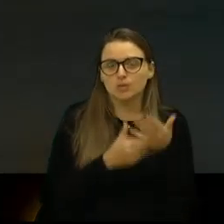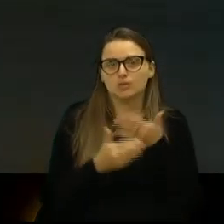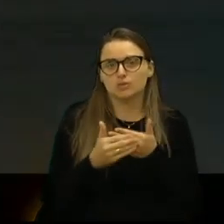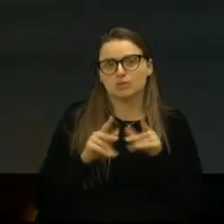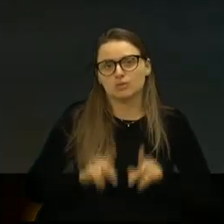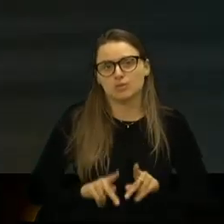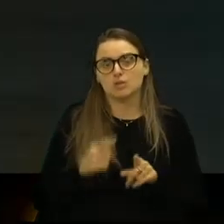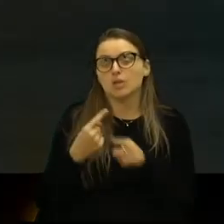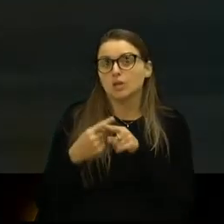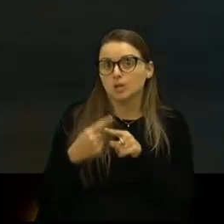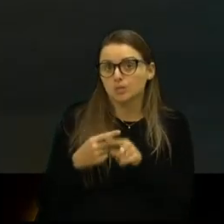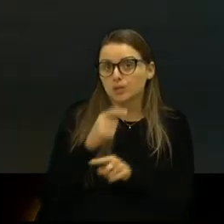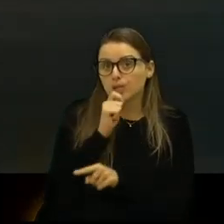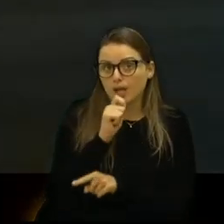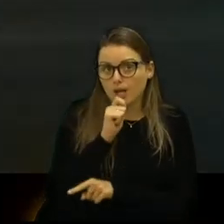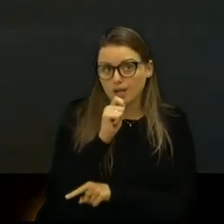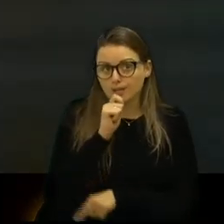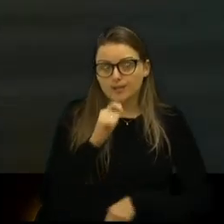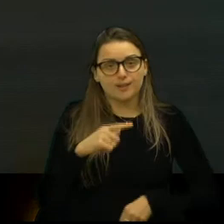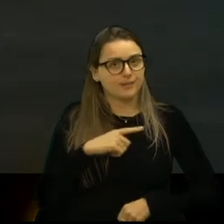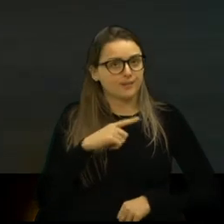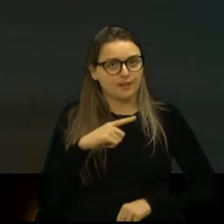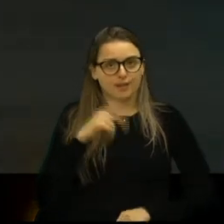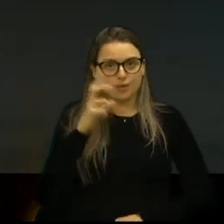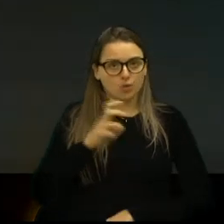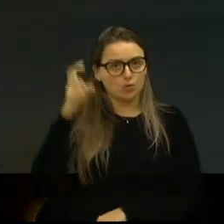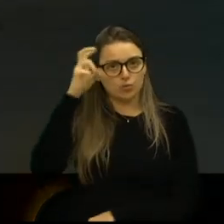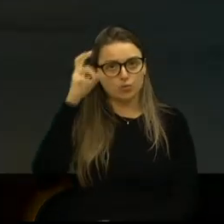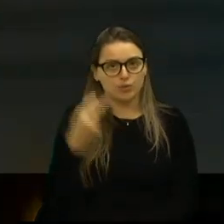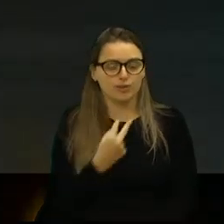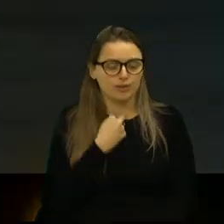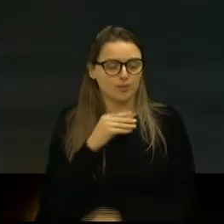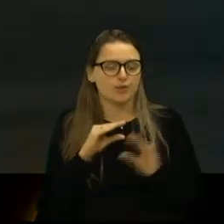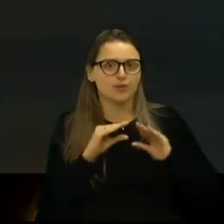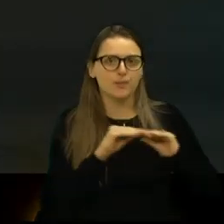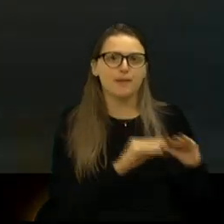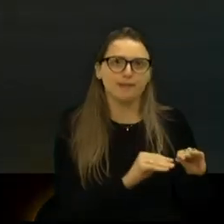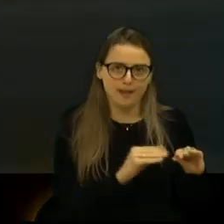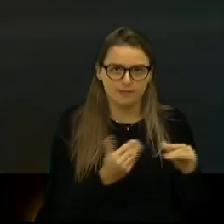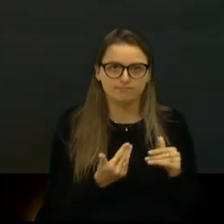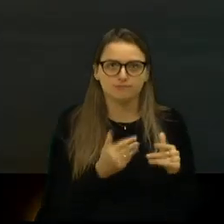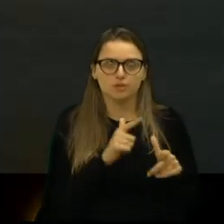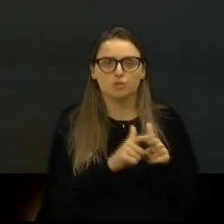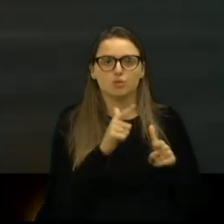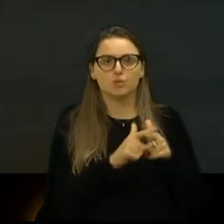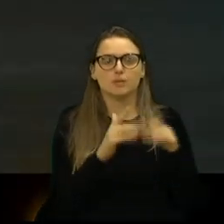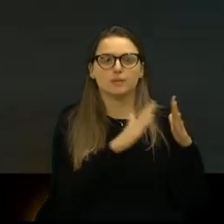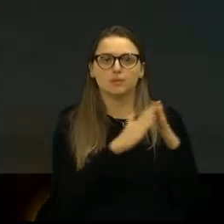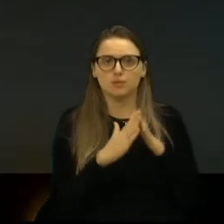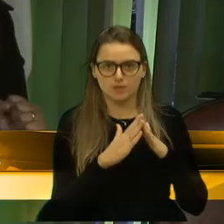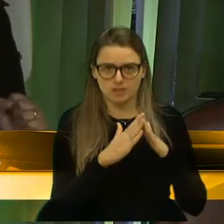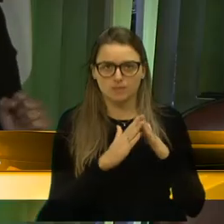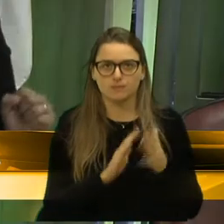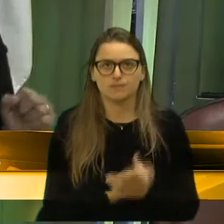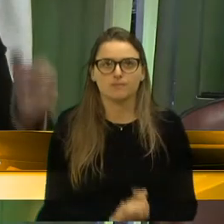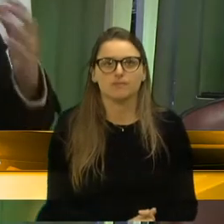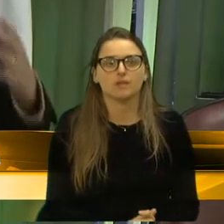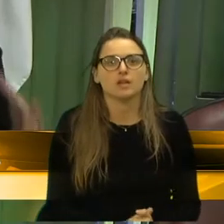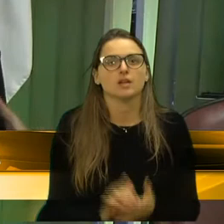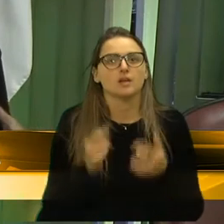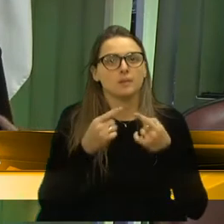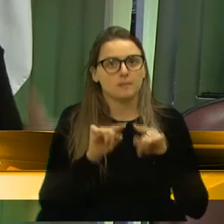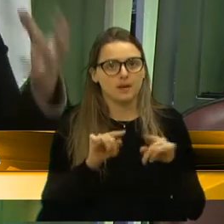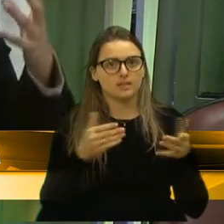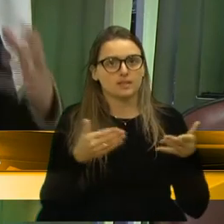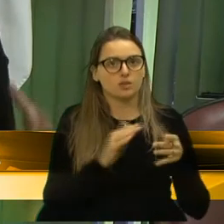Porque ainda a gente tem uma cultura de que a gente não pode se meter nos problemas dos vizinhos. Mas, com a